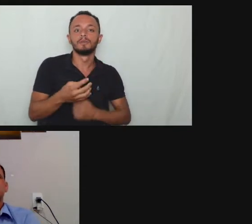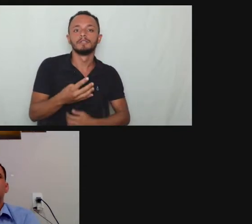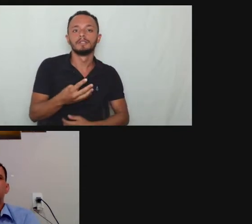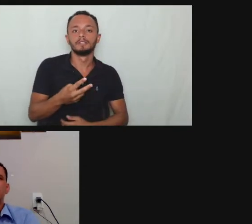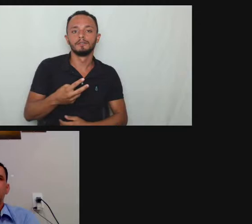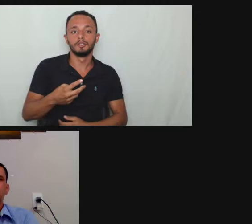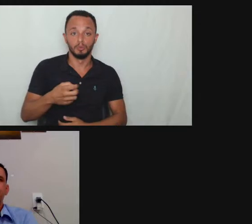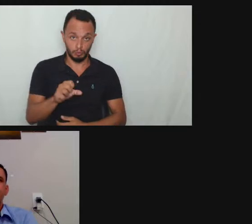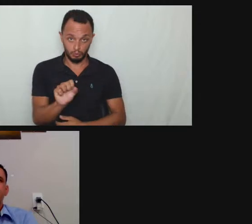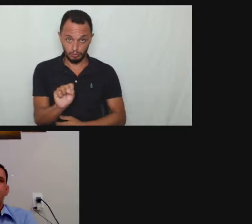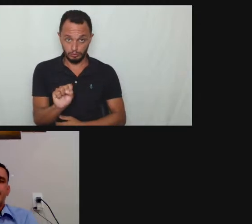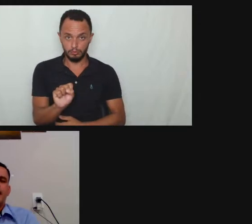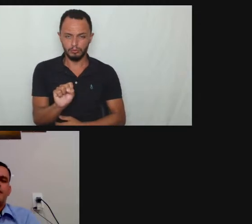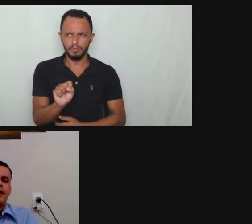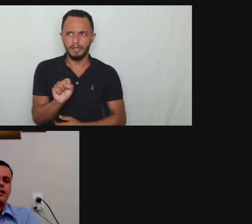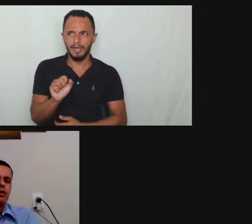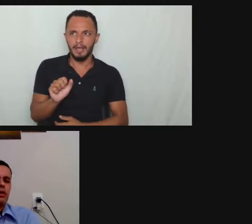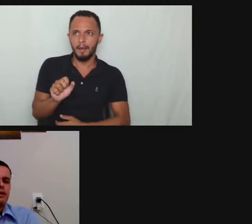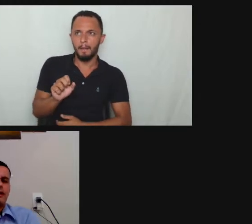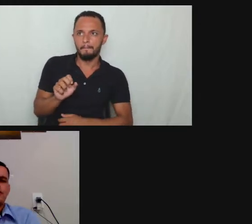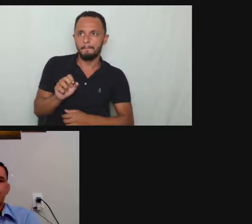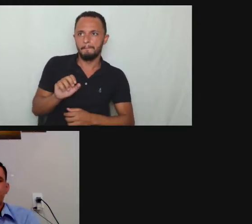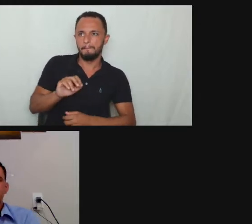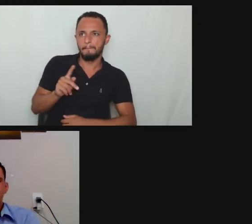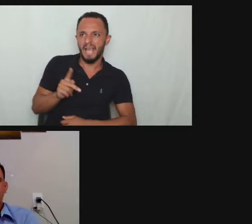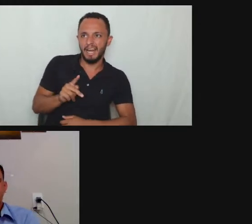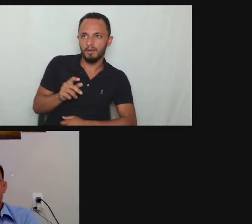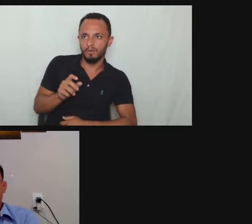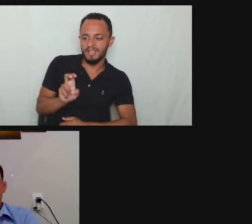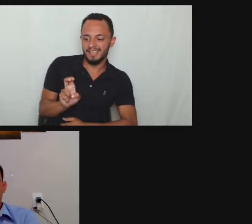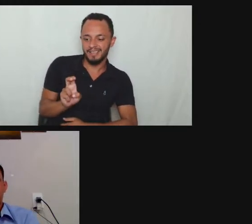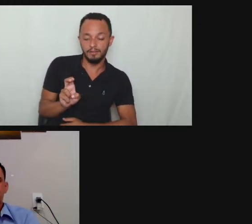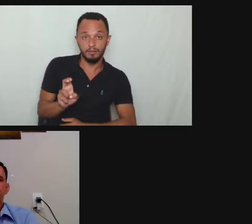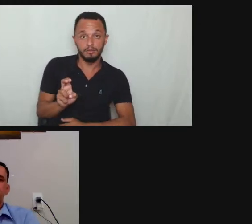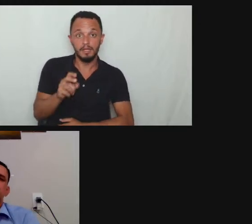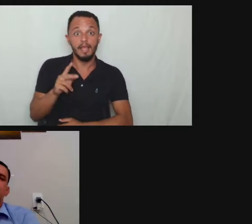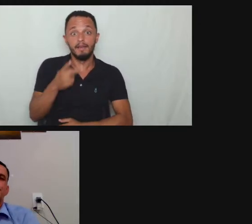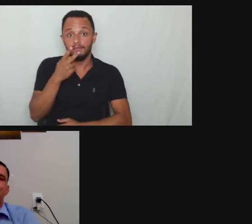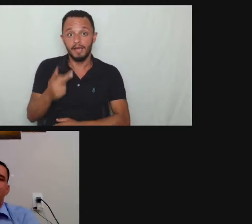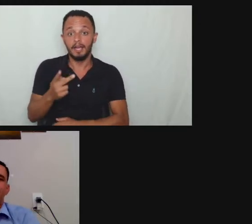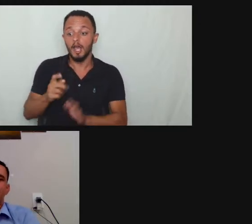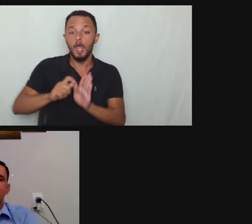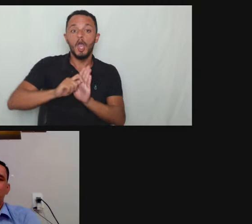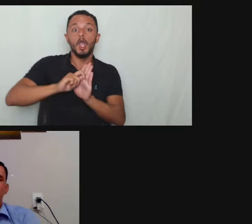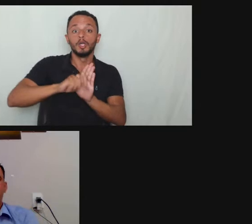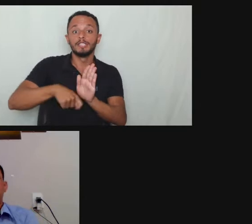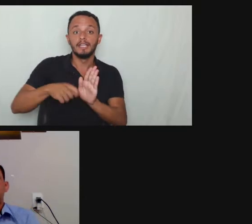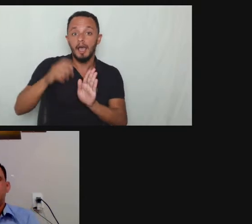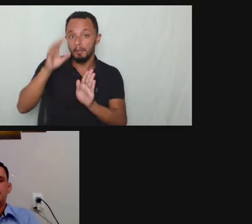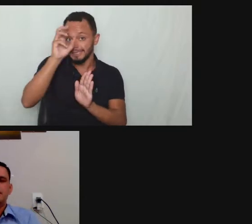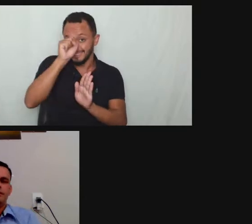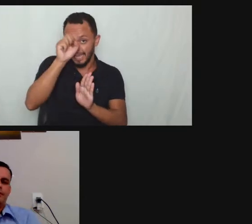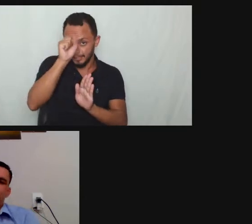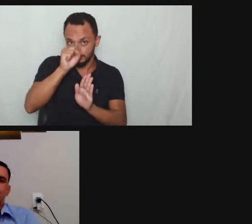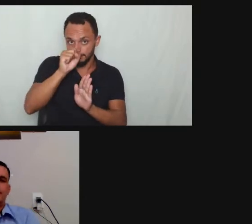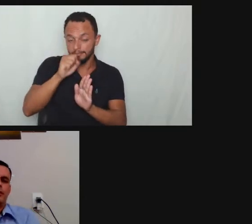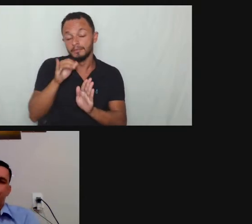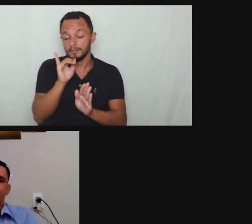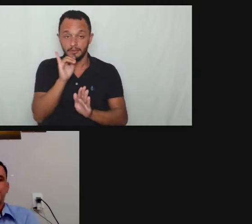vinto salvo engano é referente ao contrato de aprendizagem contrato de aprendizagem para quem não é